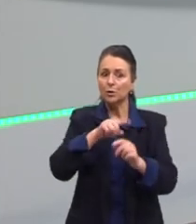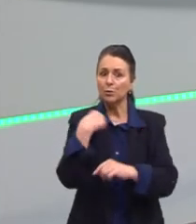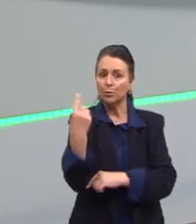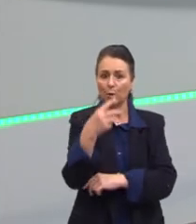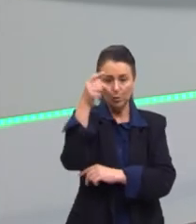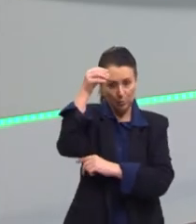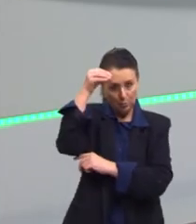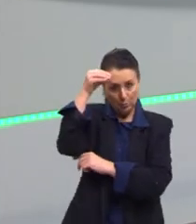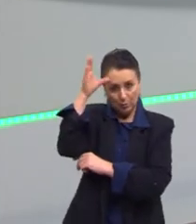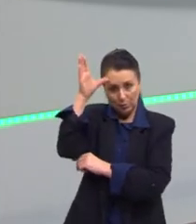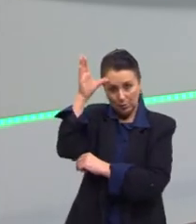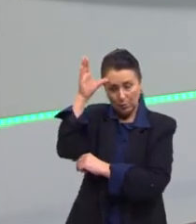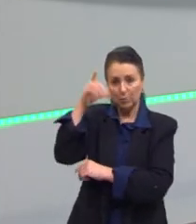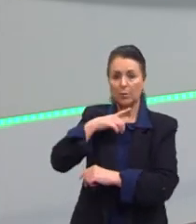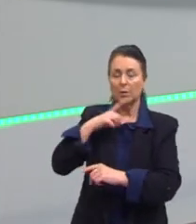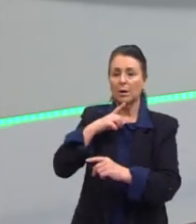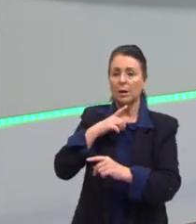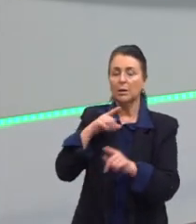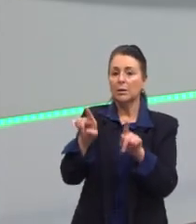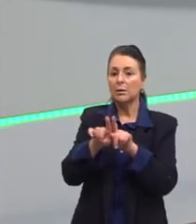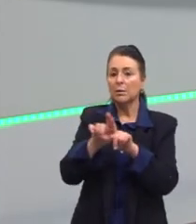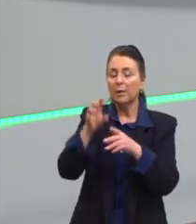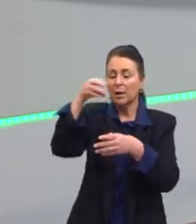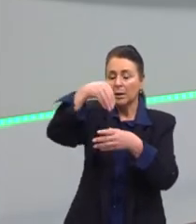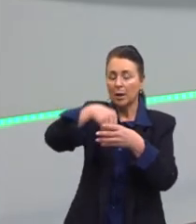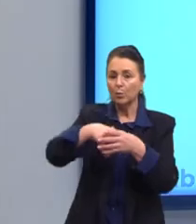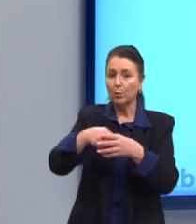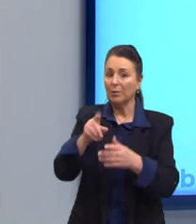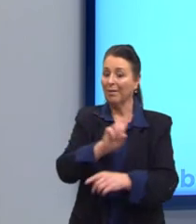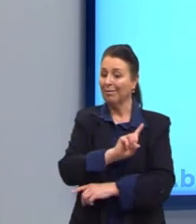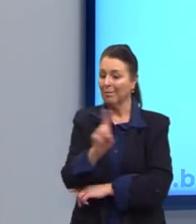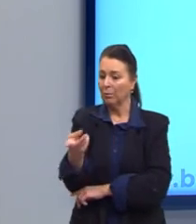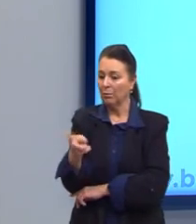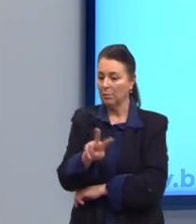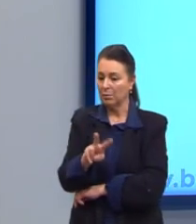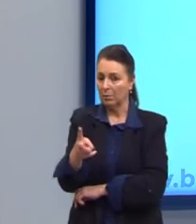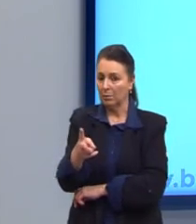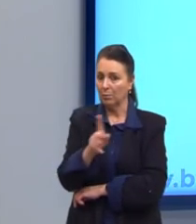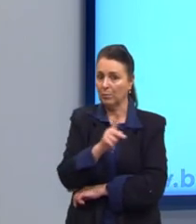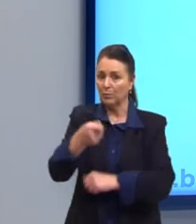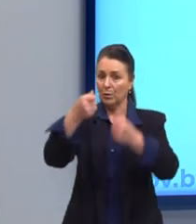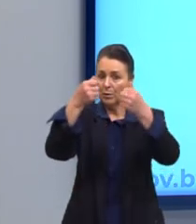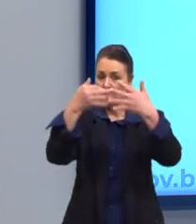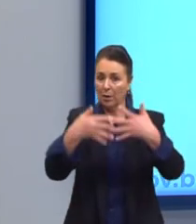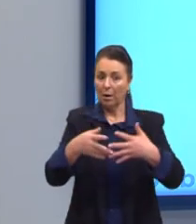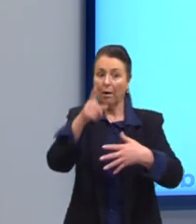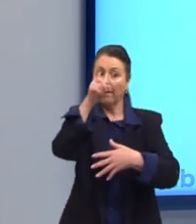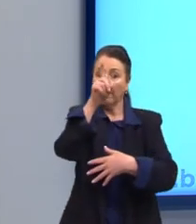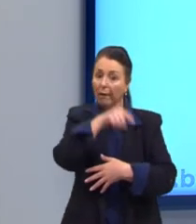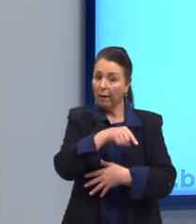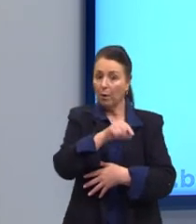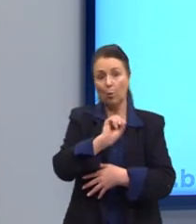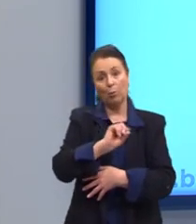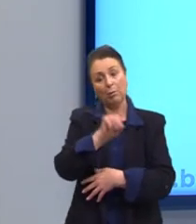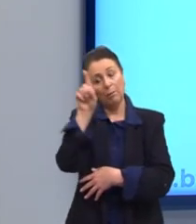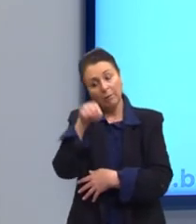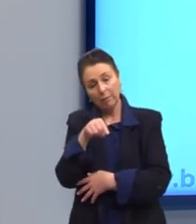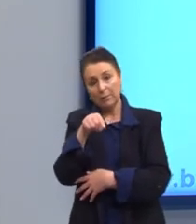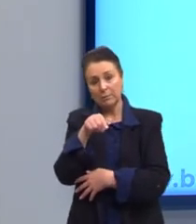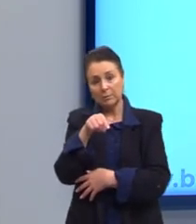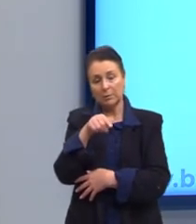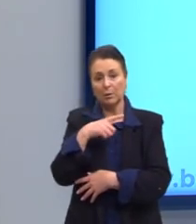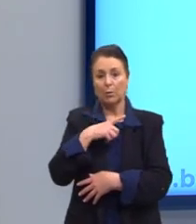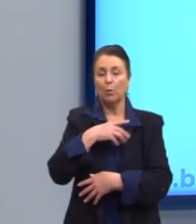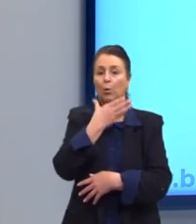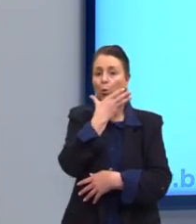Dentre eles está o princípio de não contradição. Nós falamos desde o início, ou é ou não é. todos